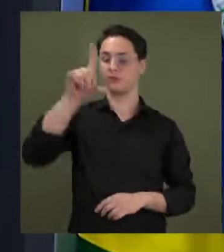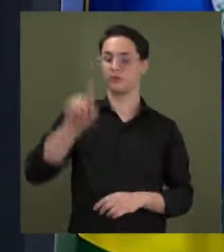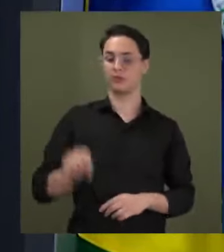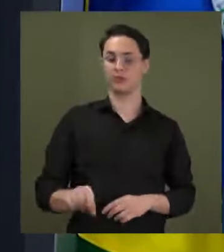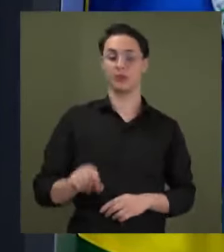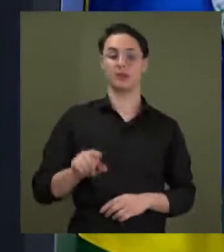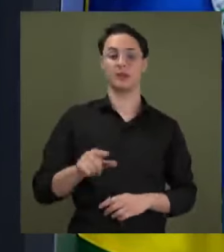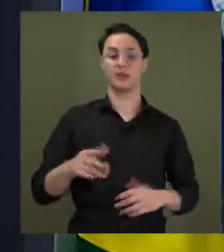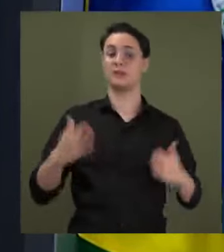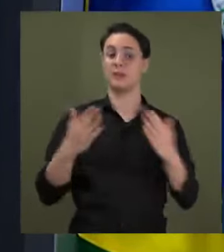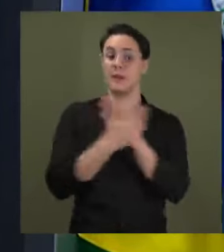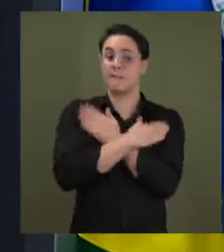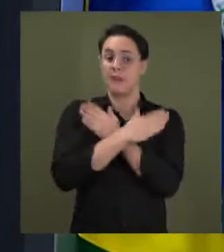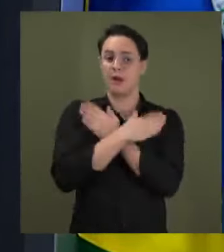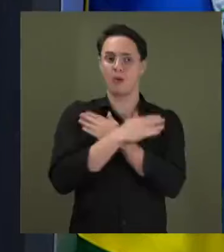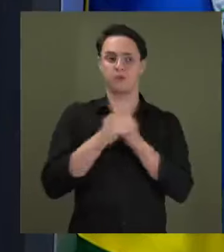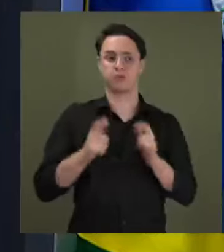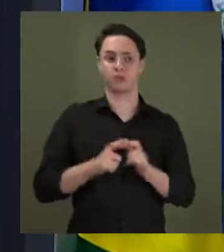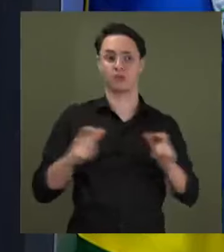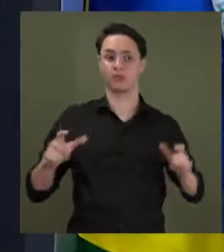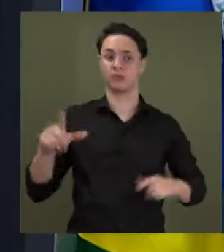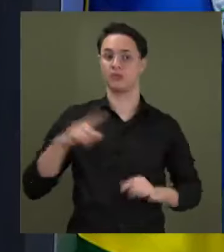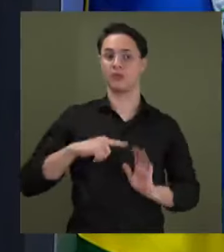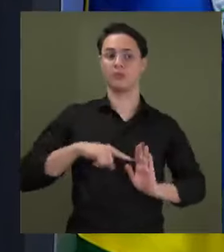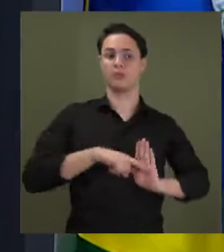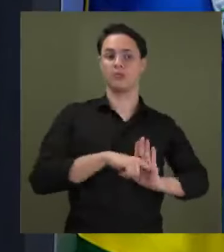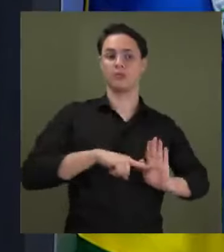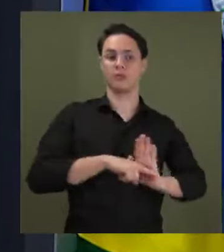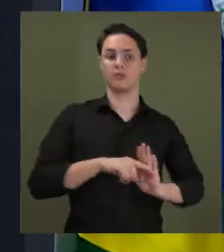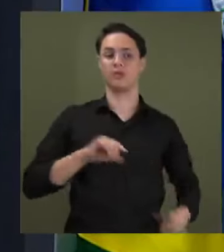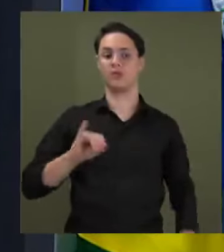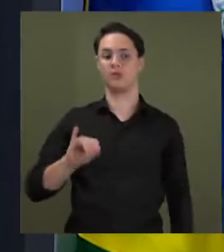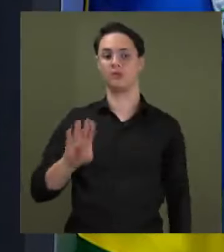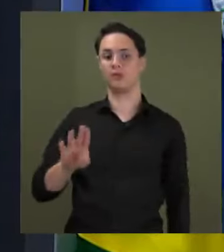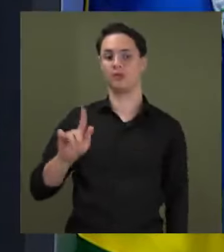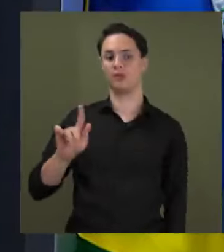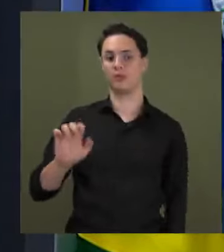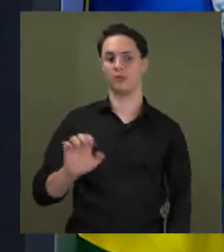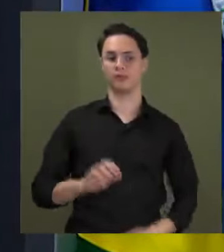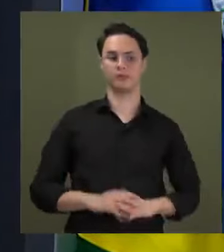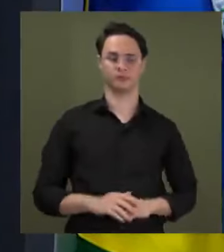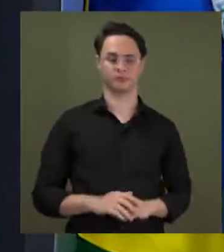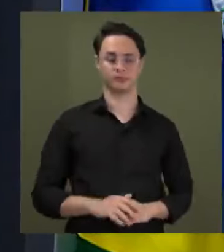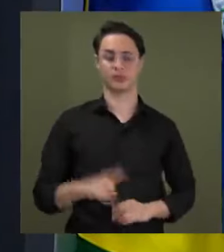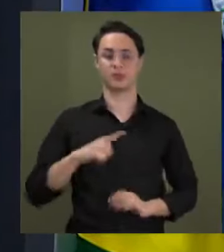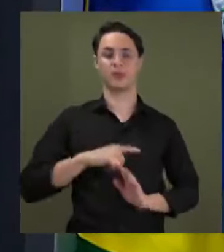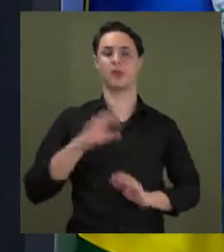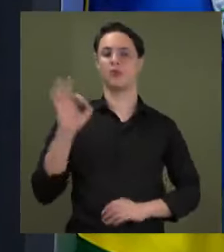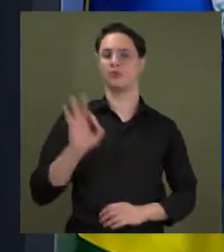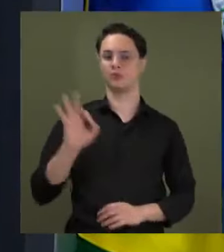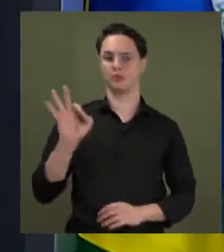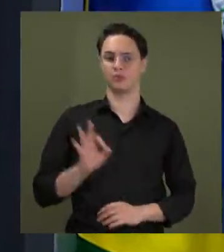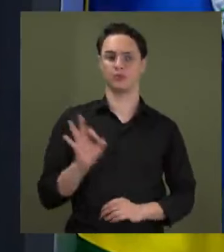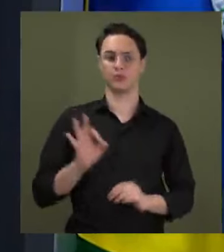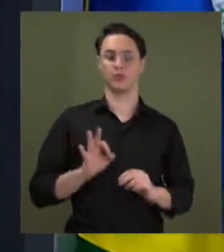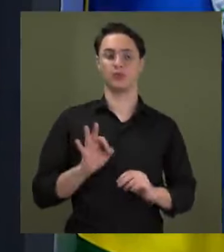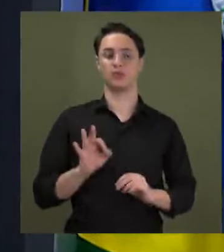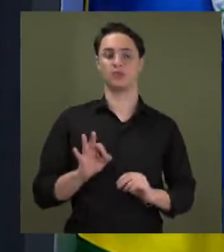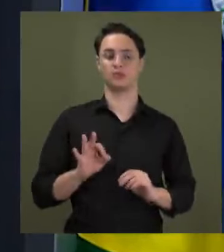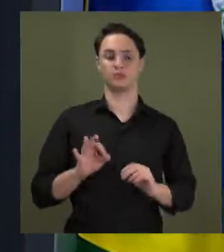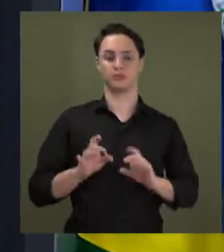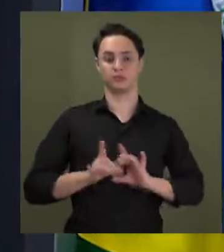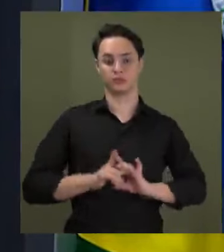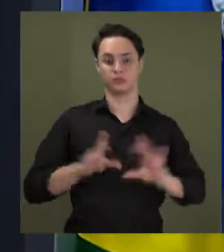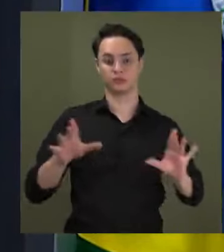desemprego, segundo o levantamento do próprio IBGE. Enquanto a taxa anual de desocupação do país foi